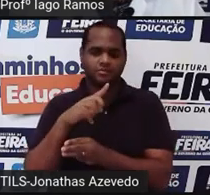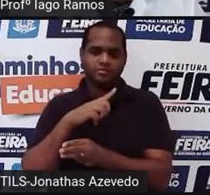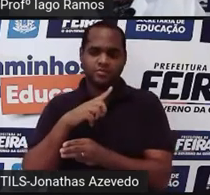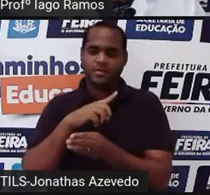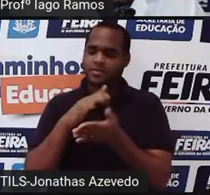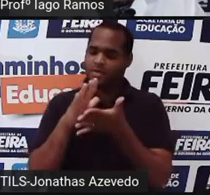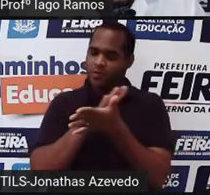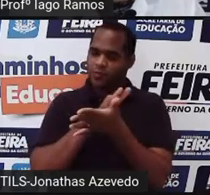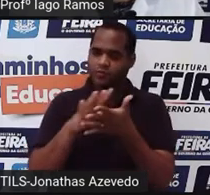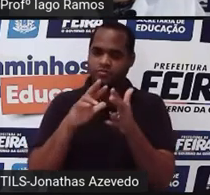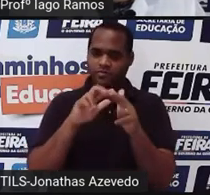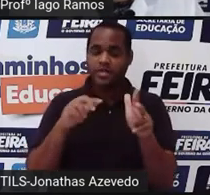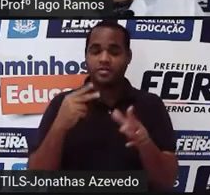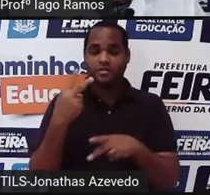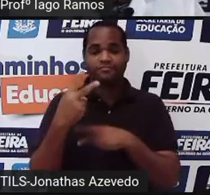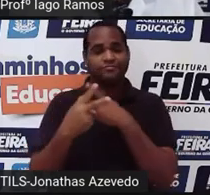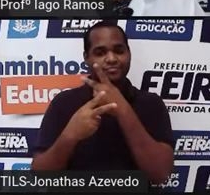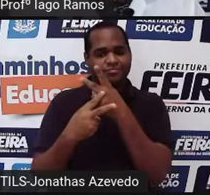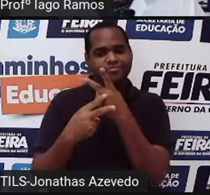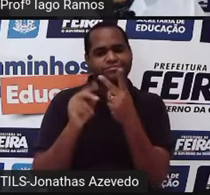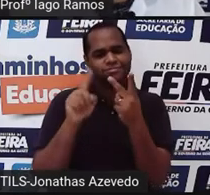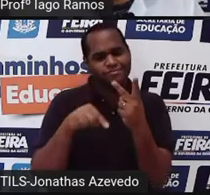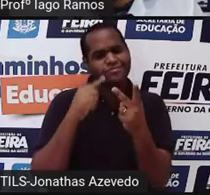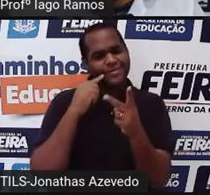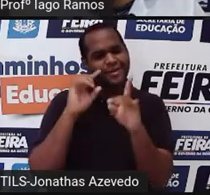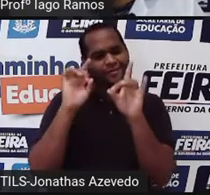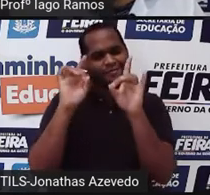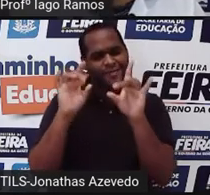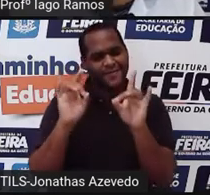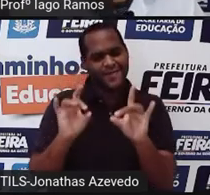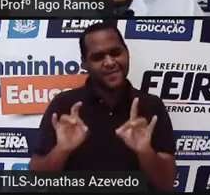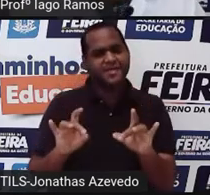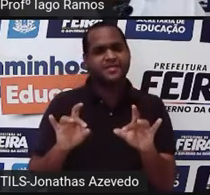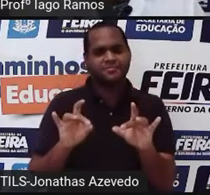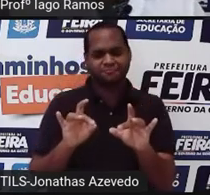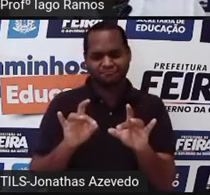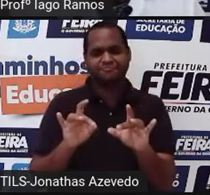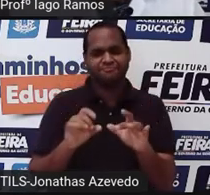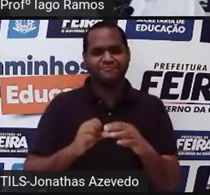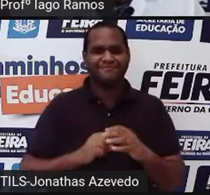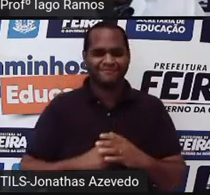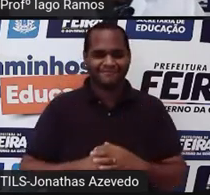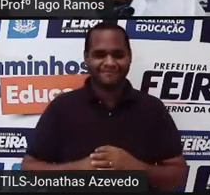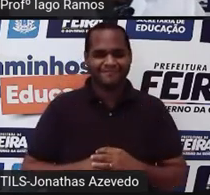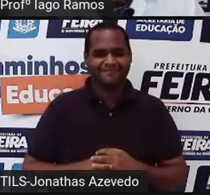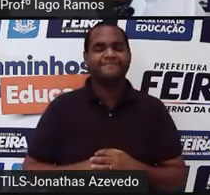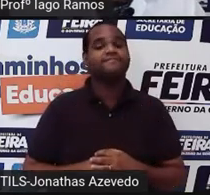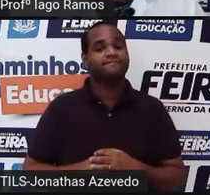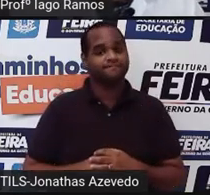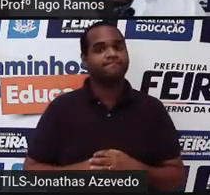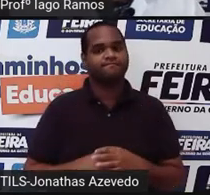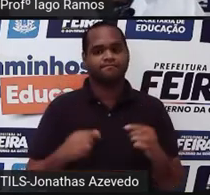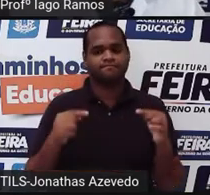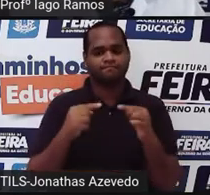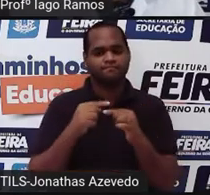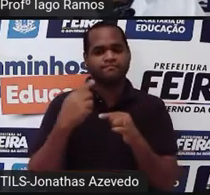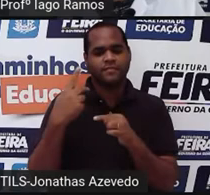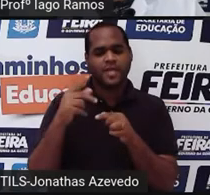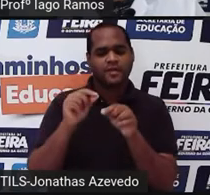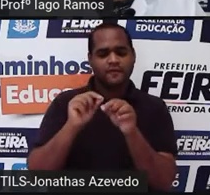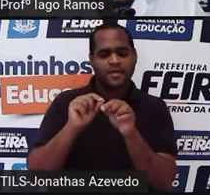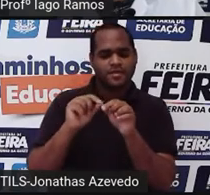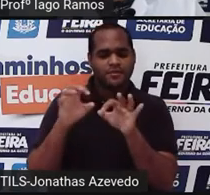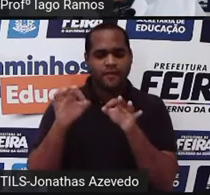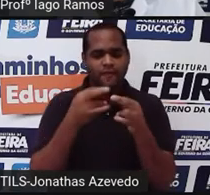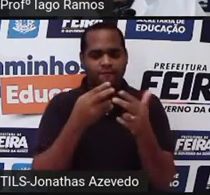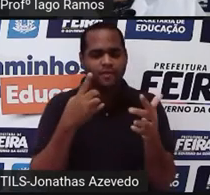algumas potenciações bem especiais, tá? E que a forma da gente encontrar